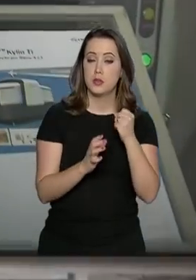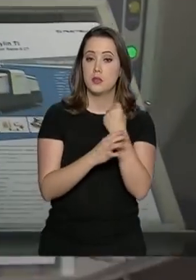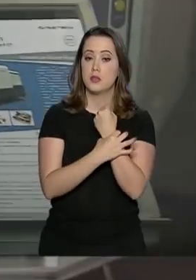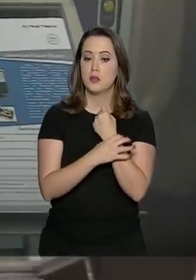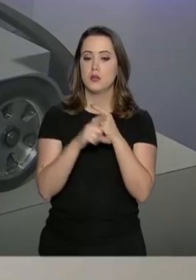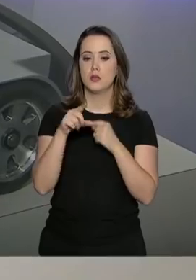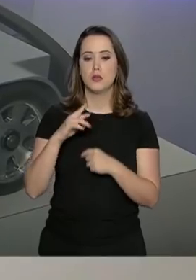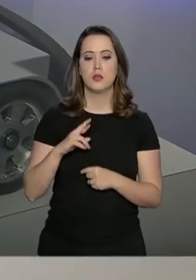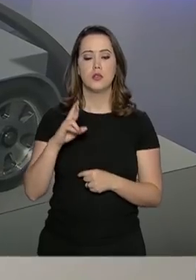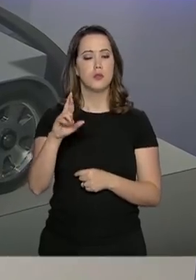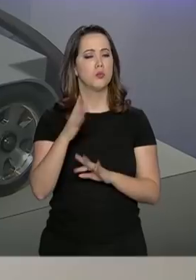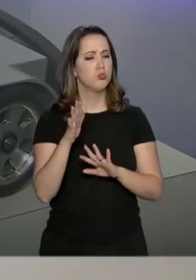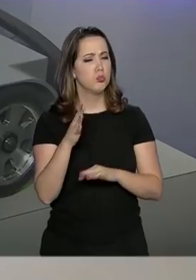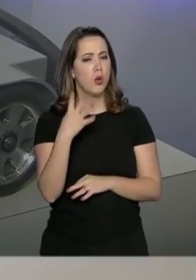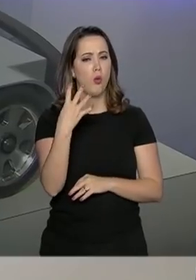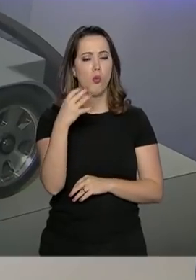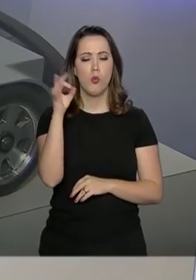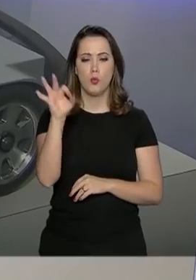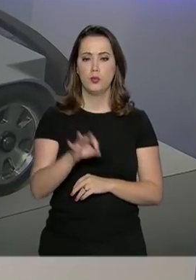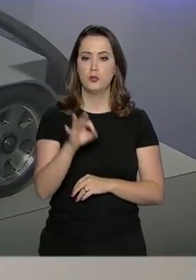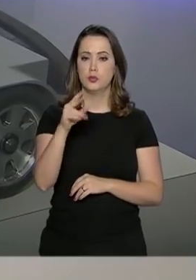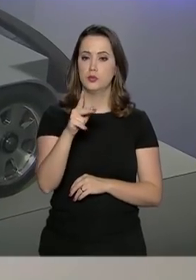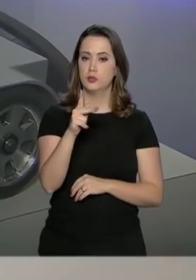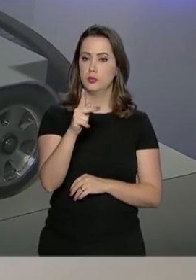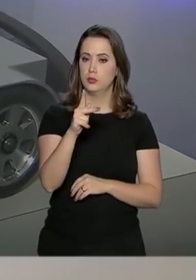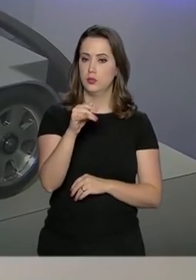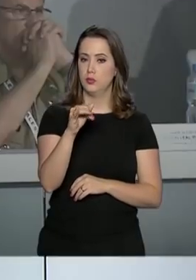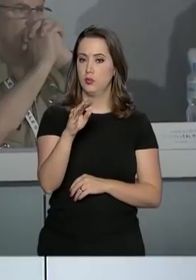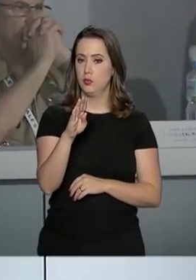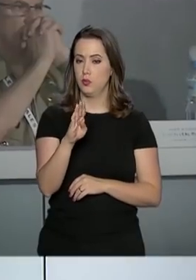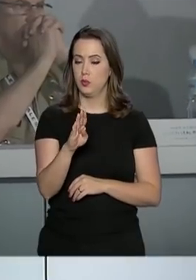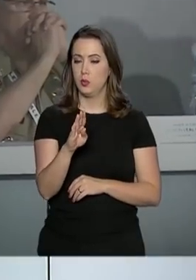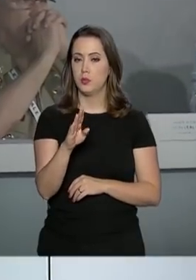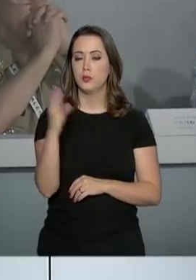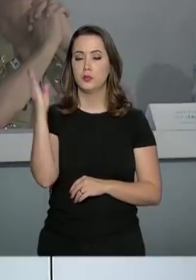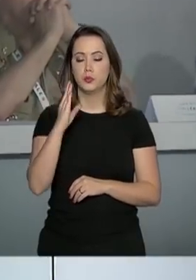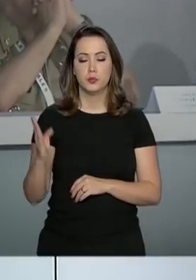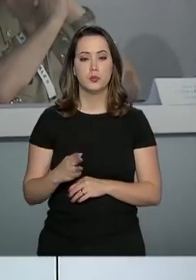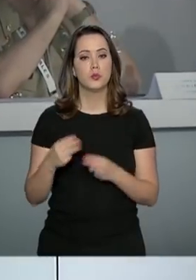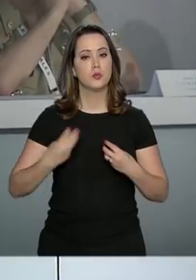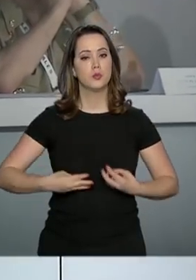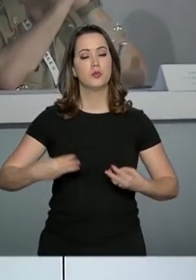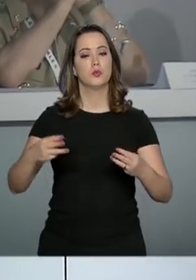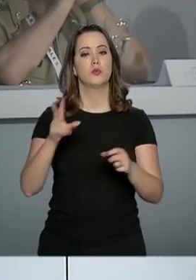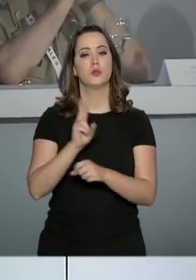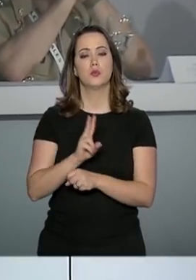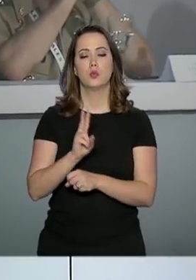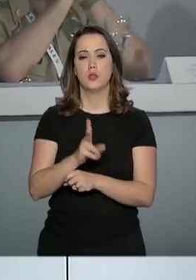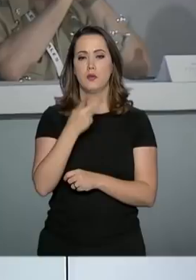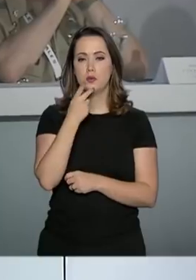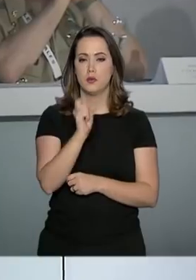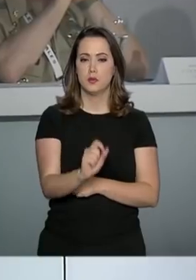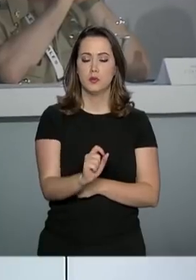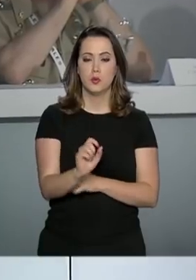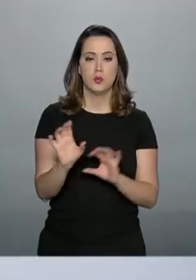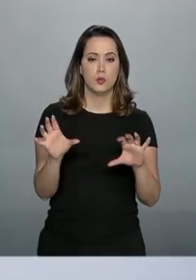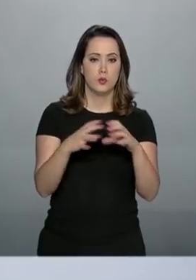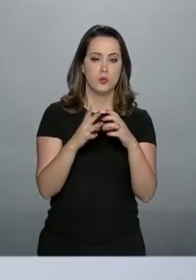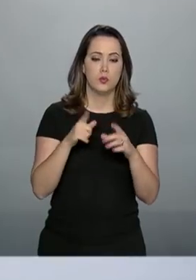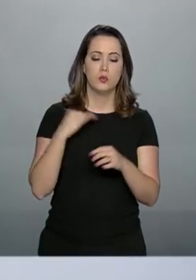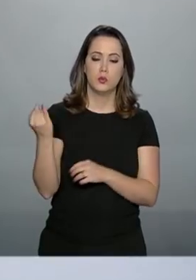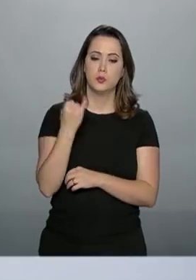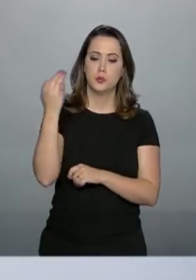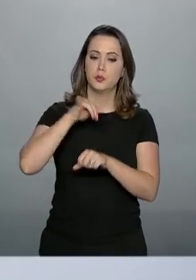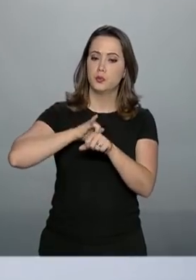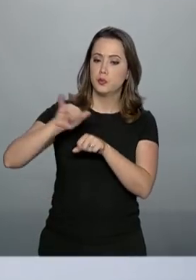aproximadamente 4% do PIB do Brasil. Para o ministro da Defesa, Fernando Azevedo, o setor é